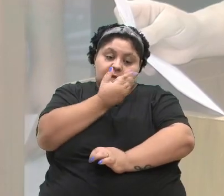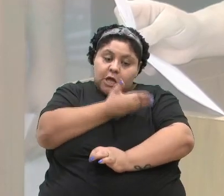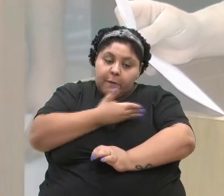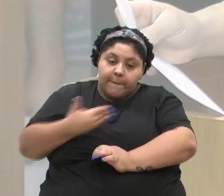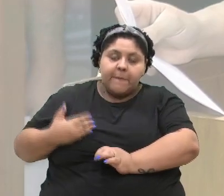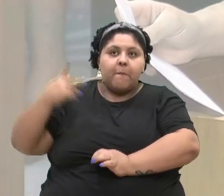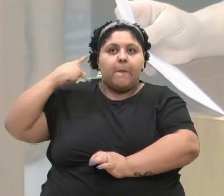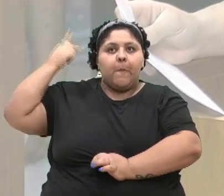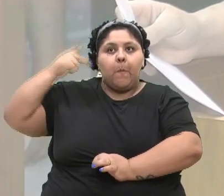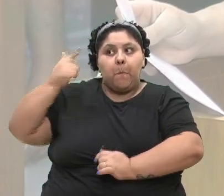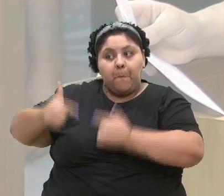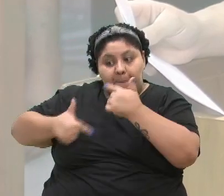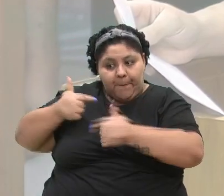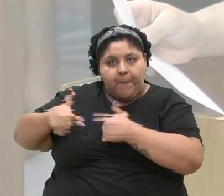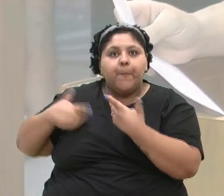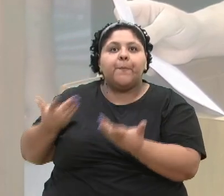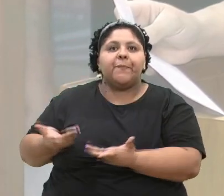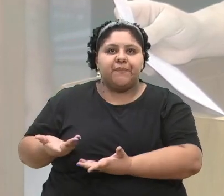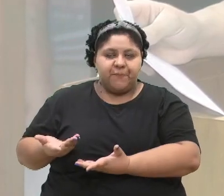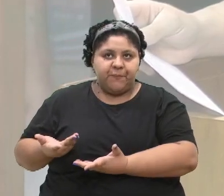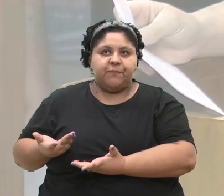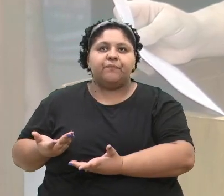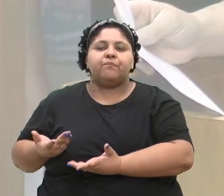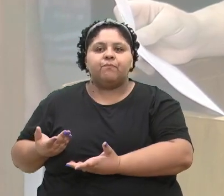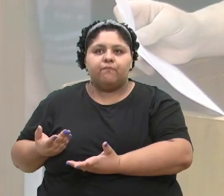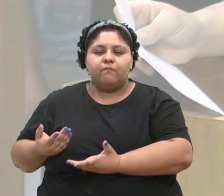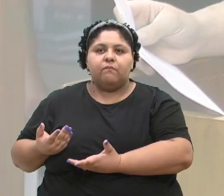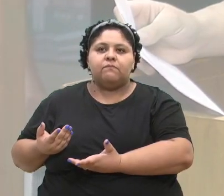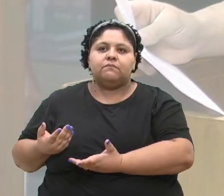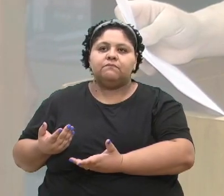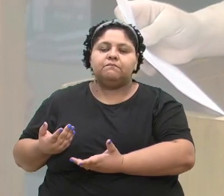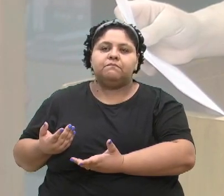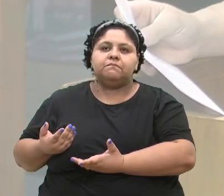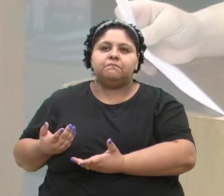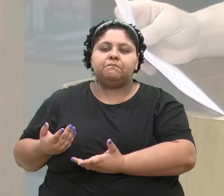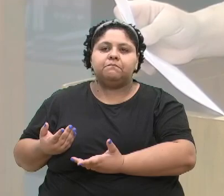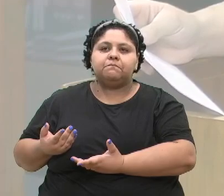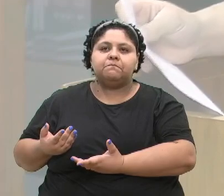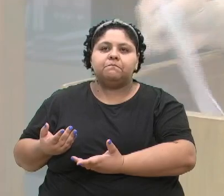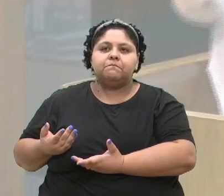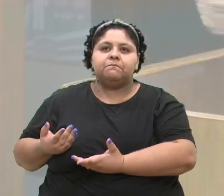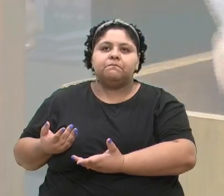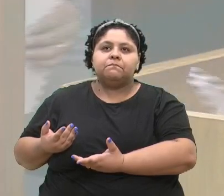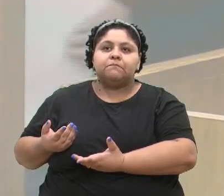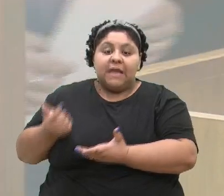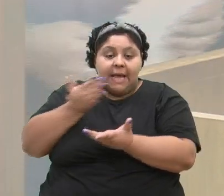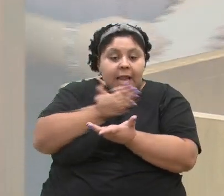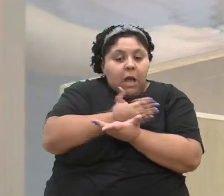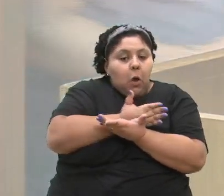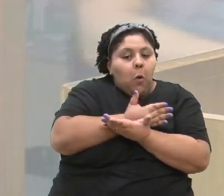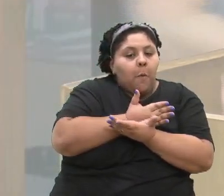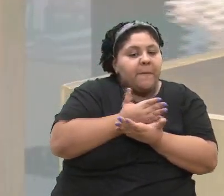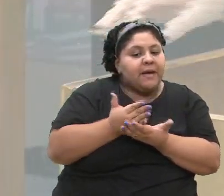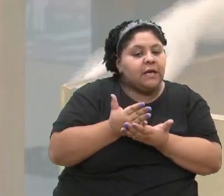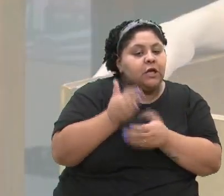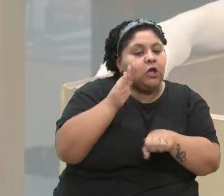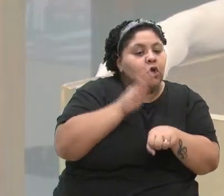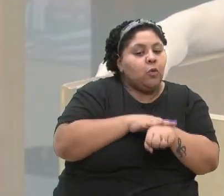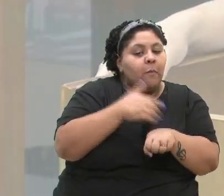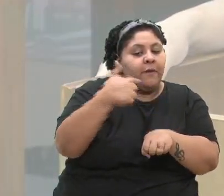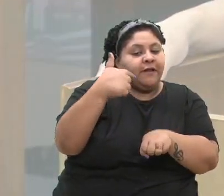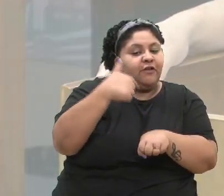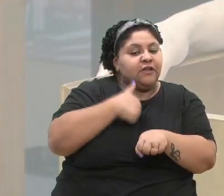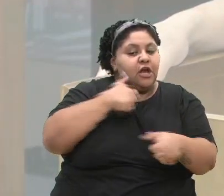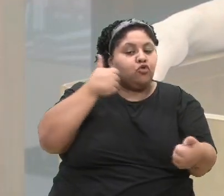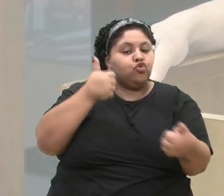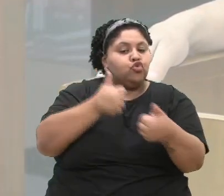política, minha atuação política, ela se dá a partir do momento que eu tenho dentro de casa